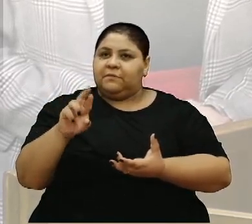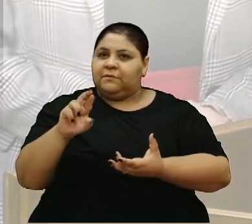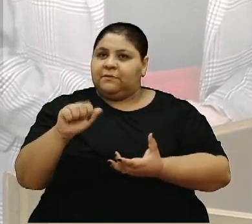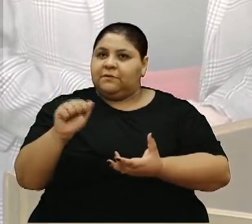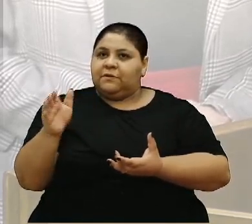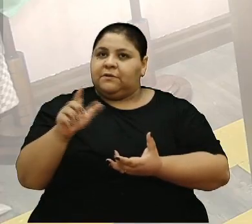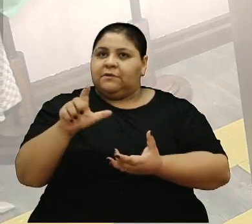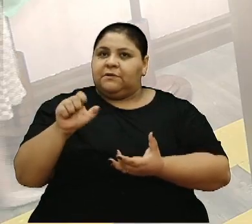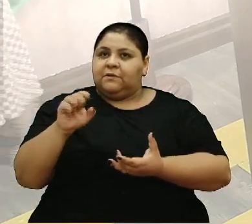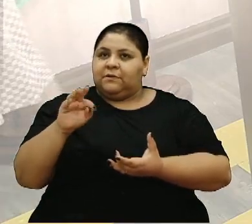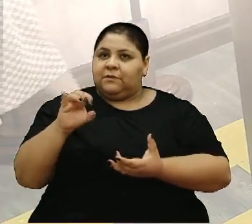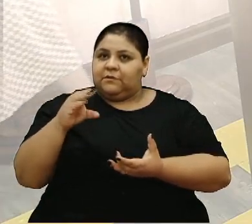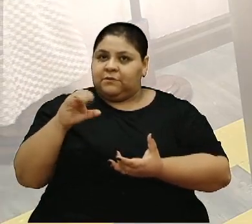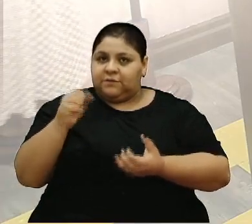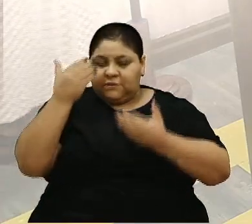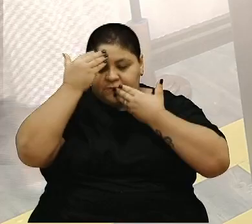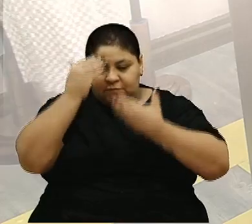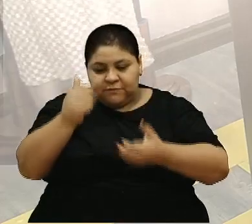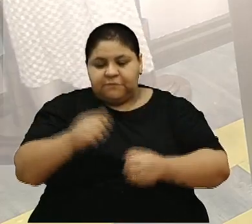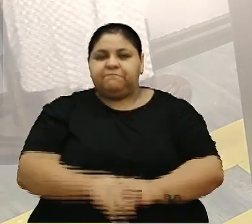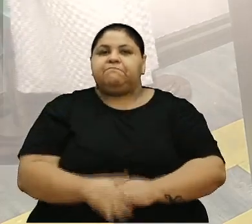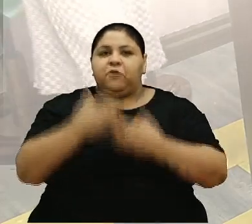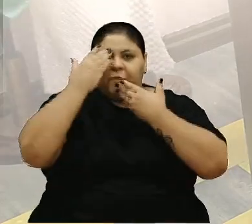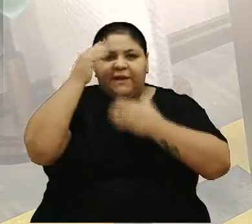agradecimento aos senhores. Muito obrigado mais uma vez.